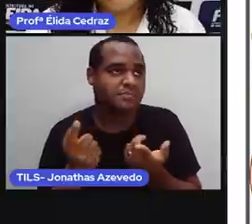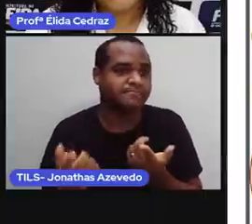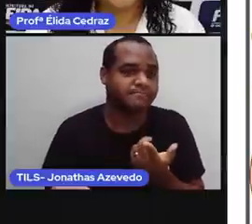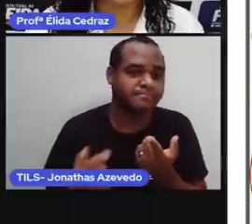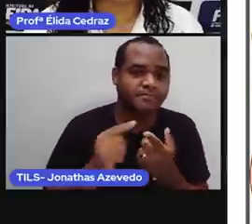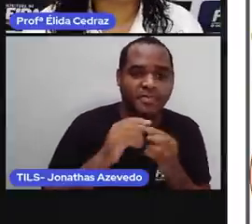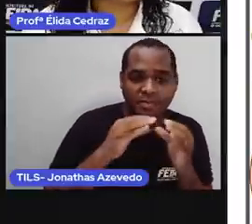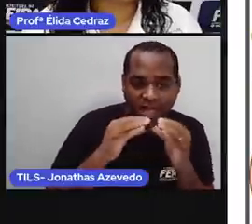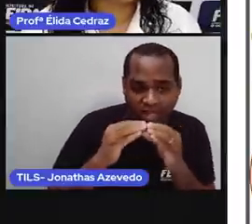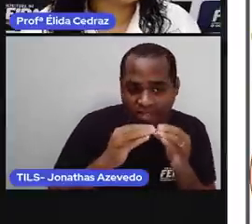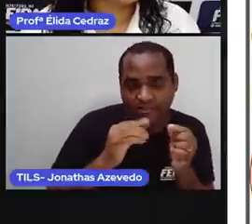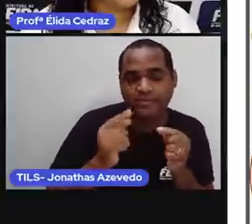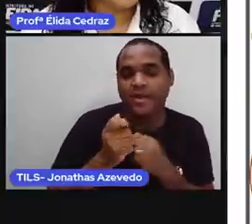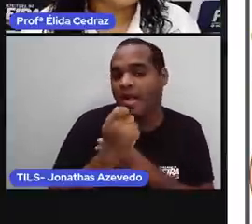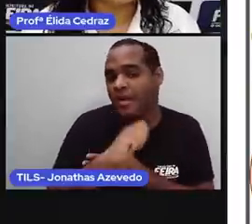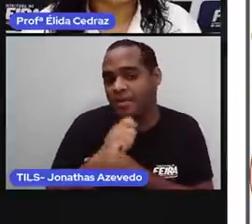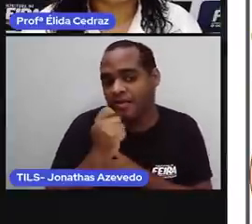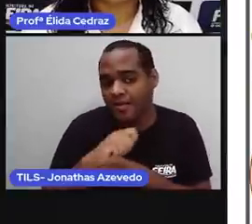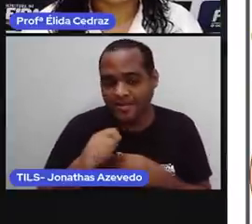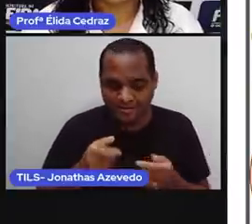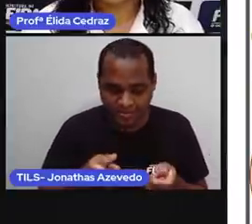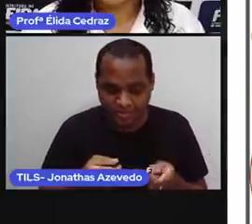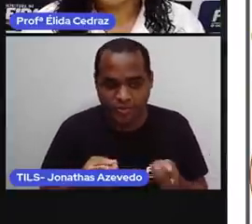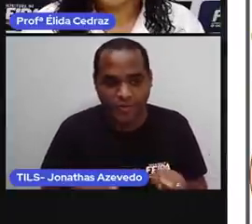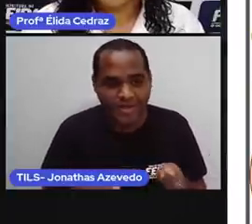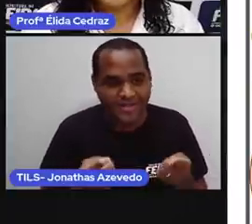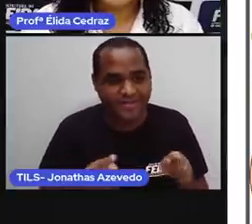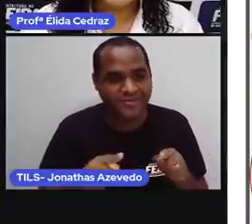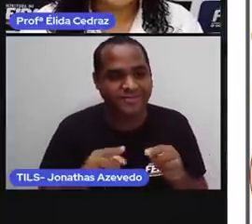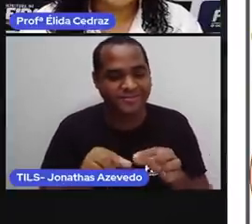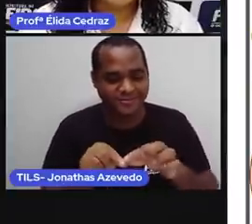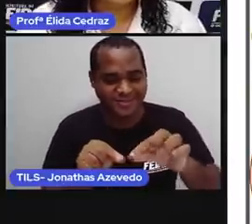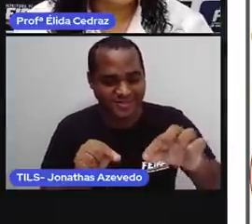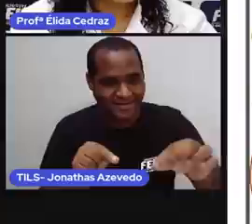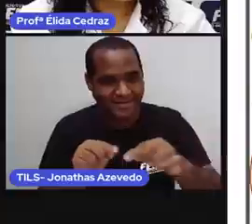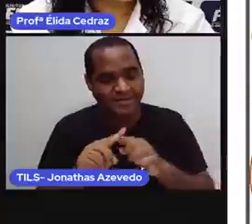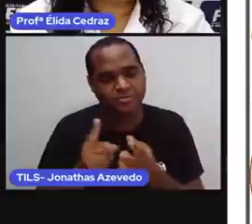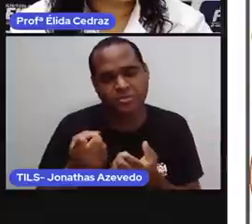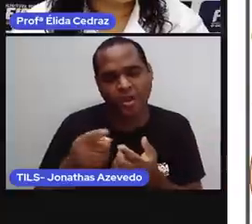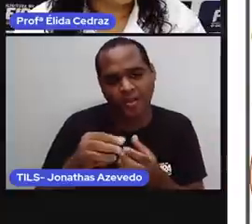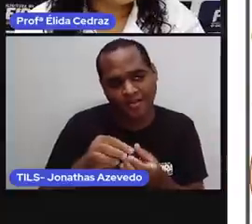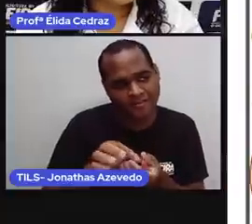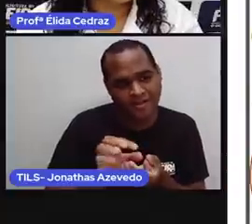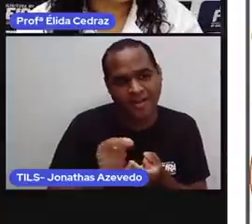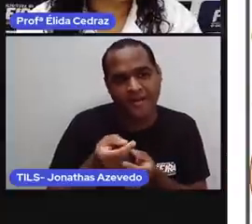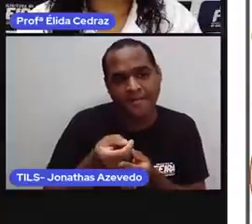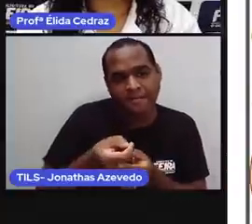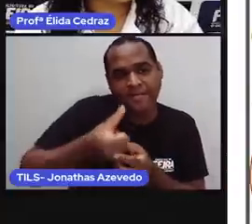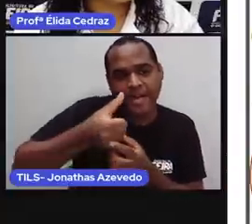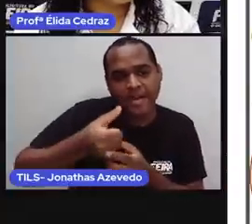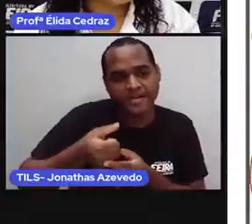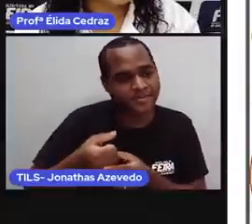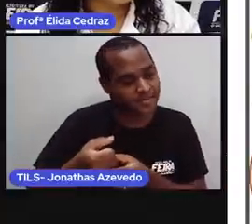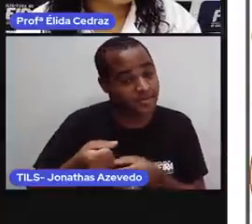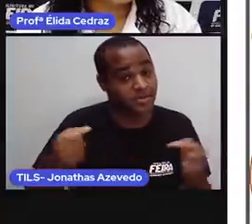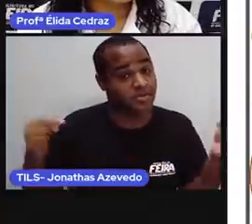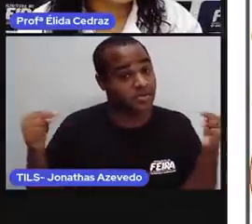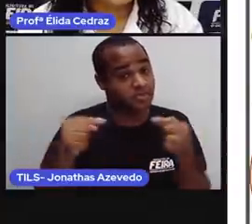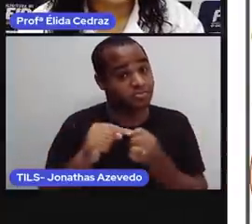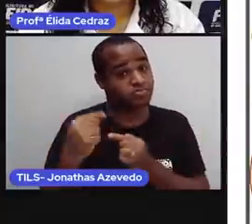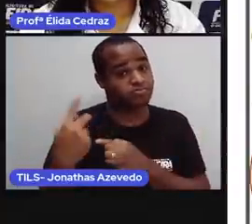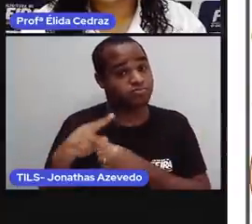picolé, palito de churrasco, roles, tampinhas, que a PRO usa nas aulas de